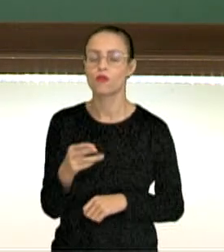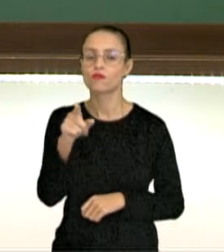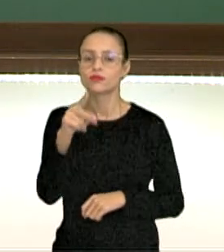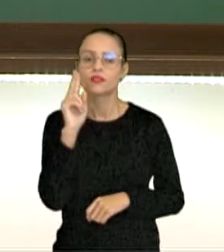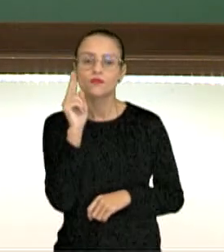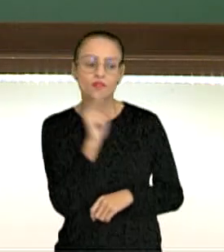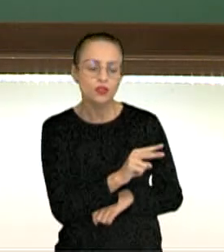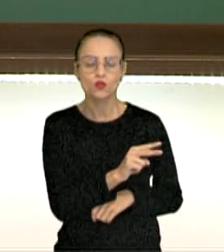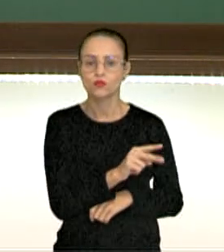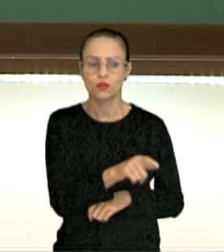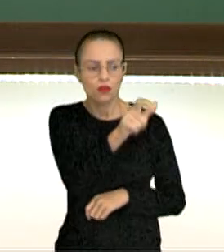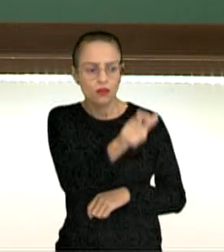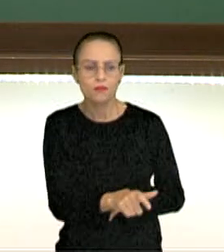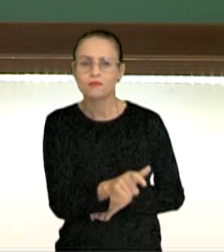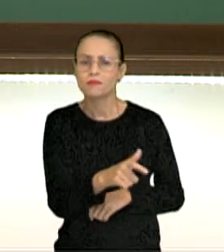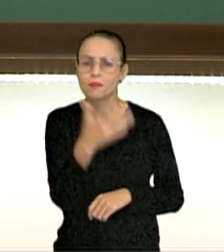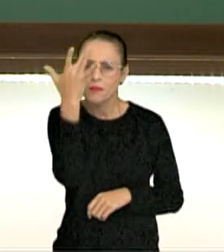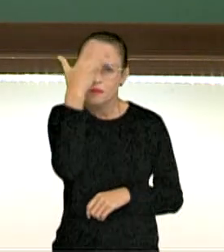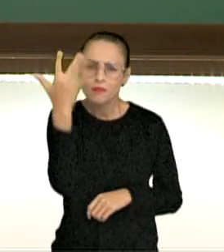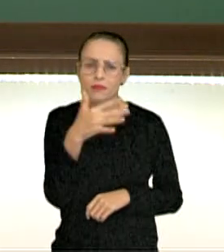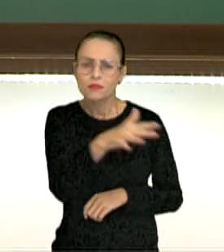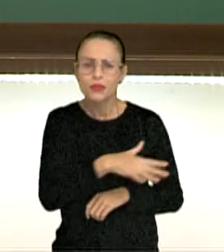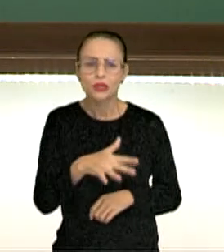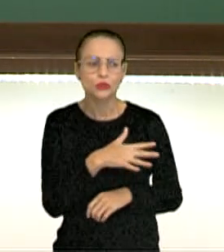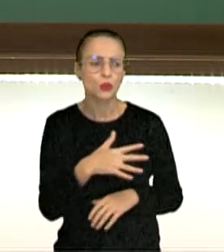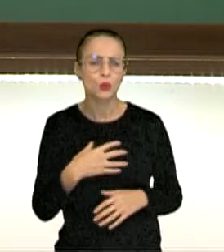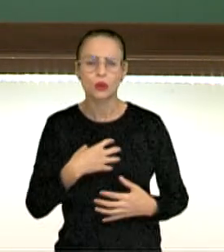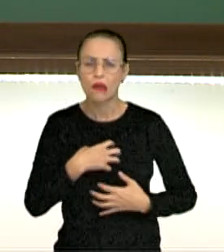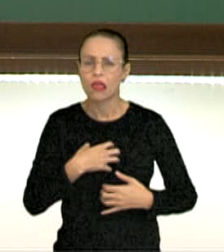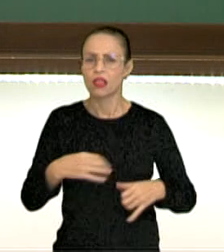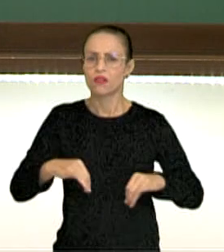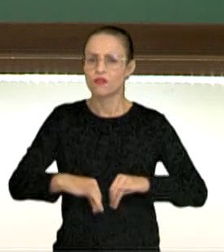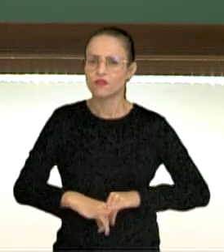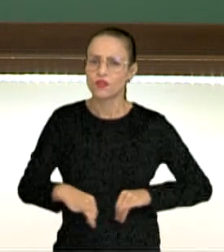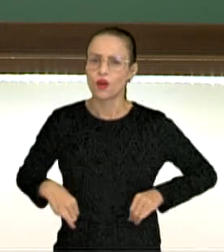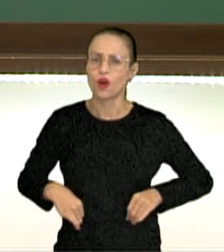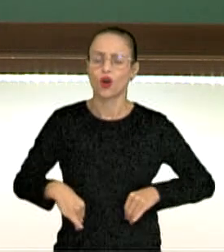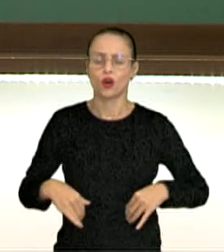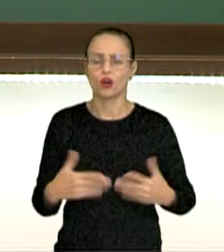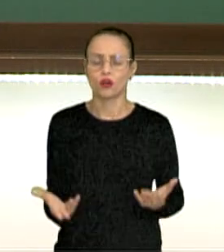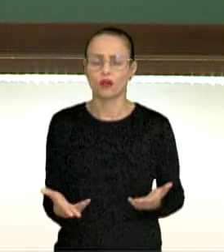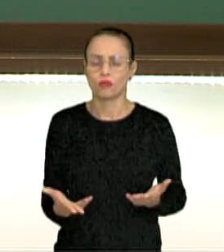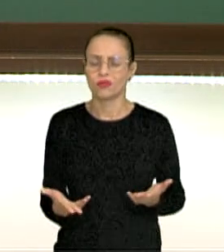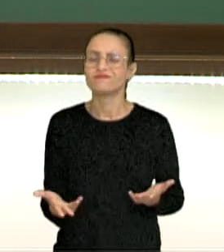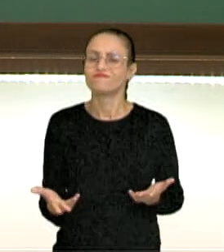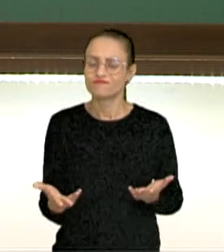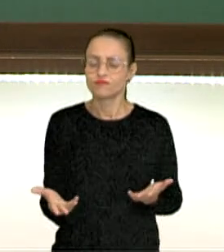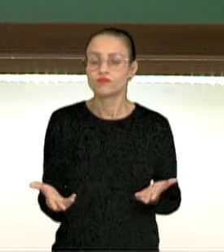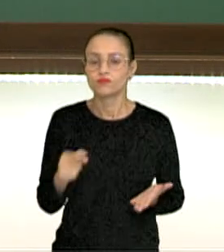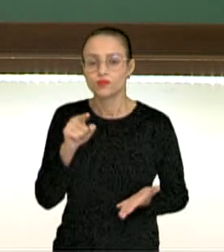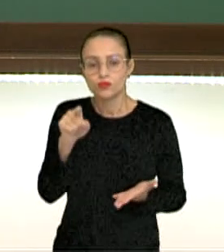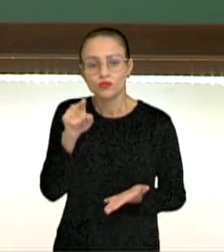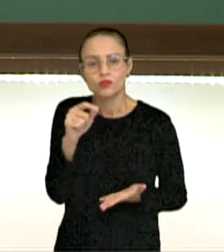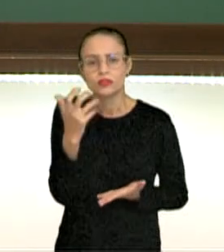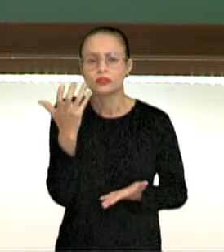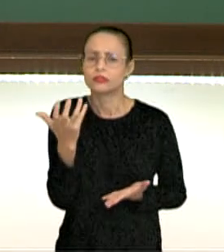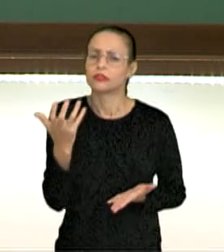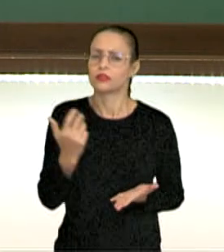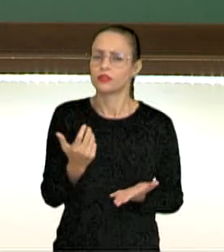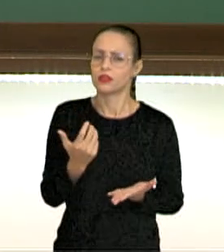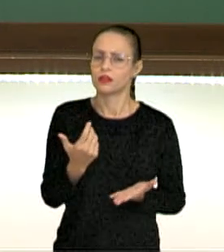numa situação de vulnerabilidade, passando fome, em uma situação de descaso. Então, você queria